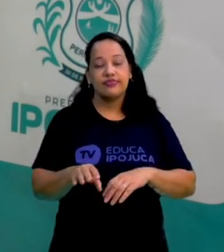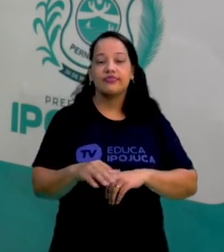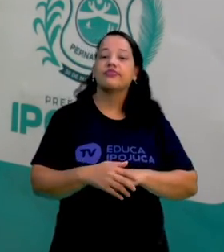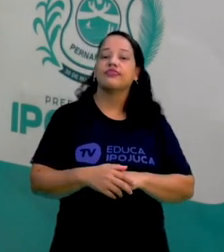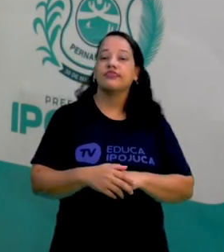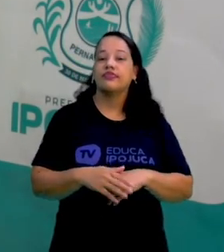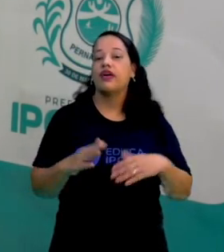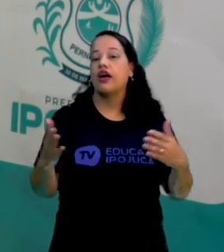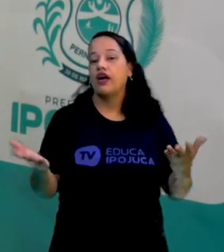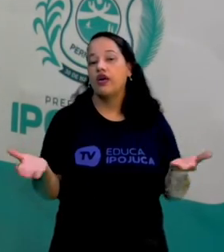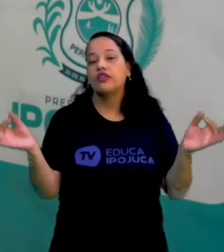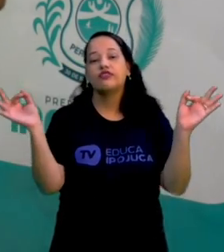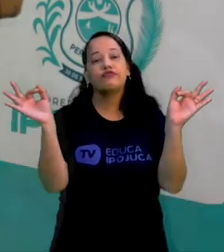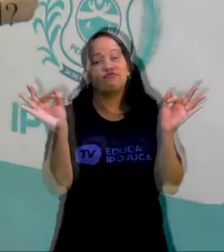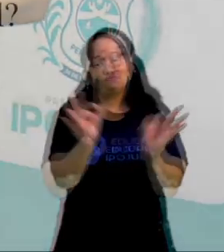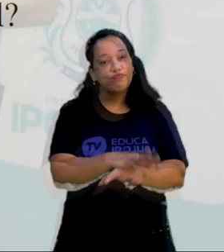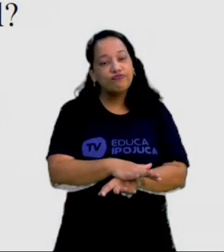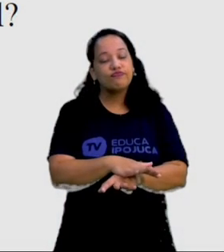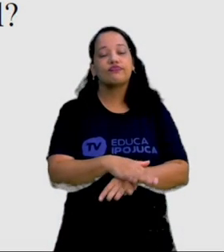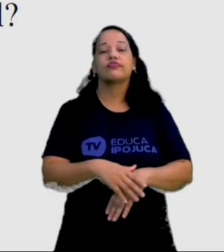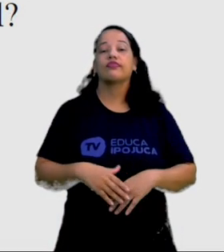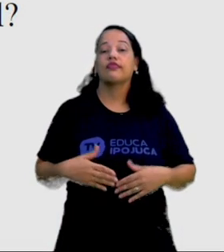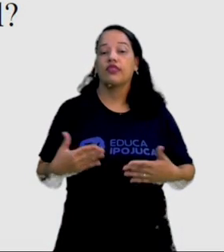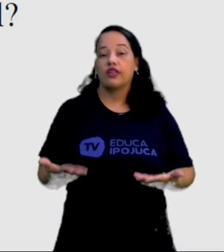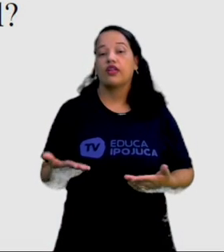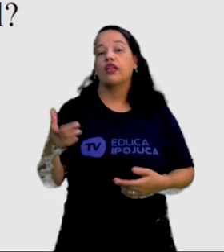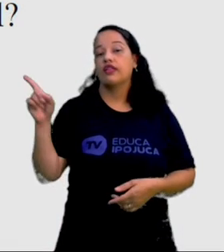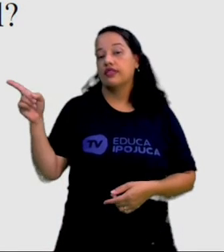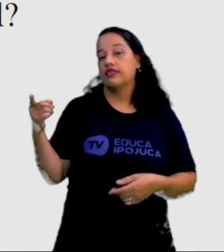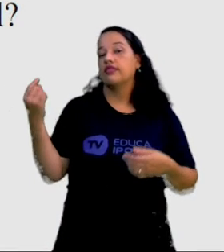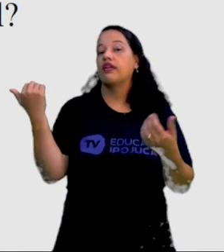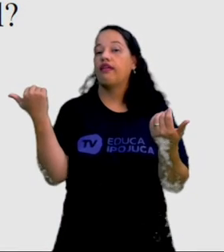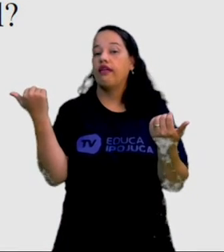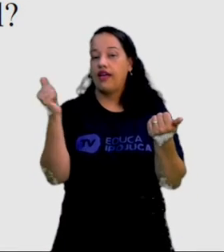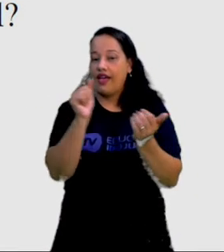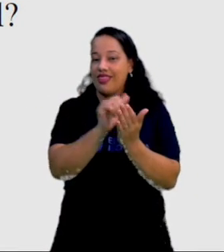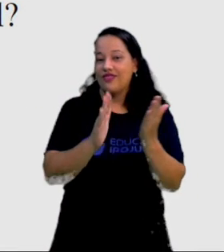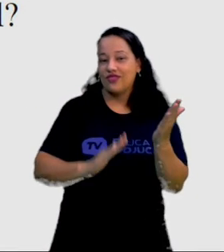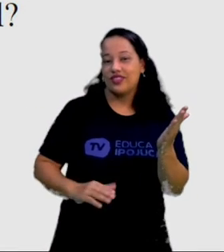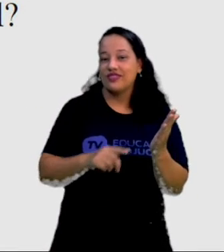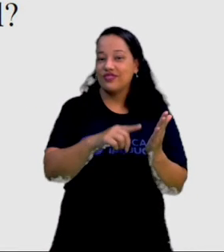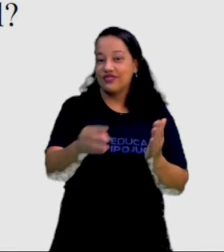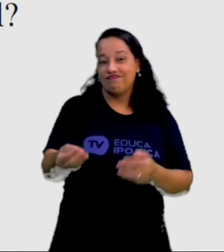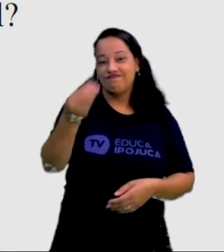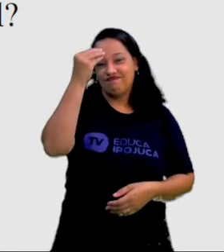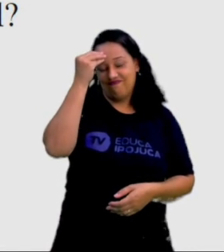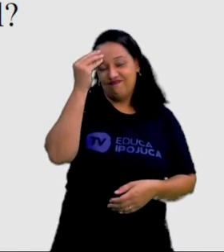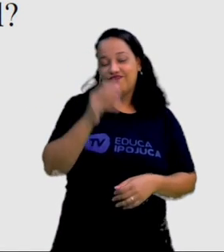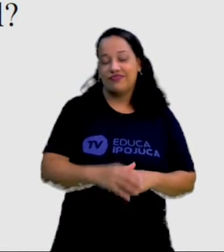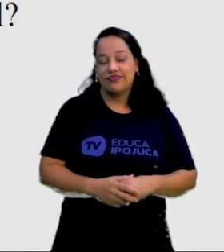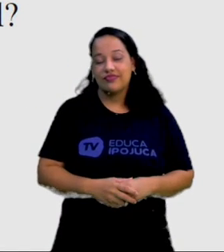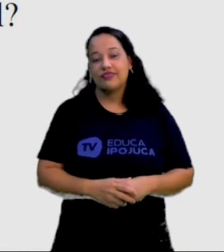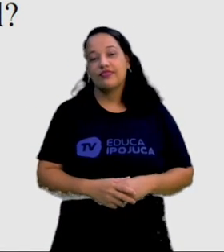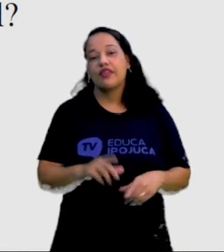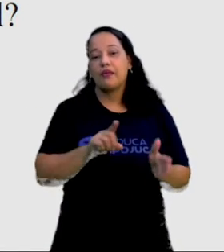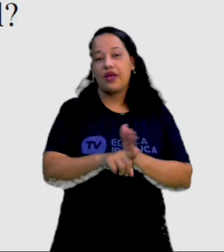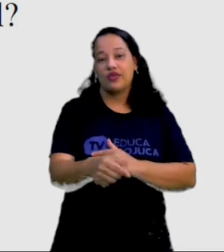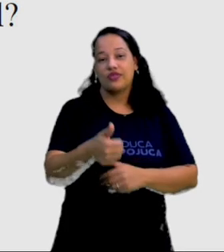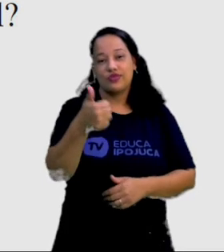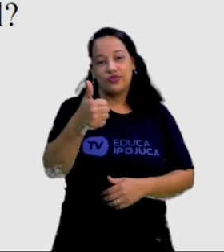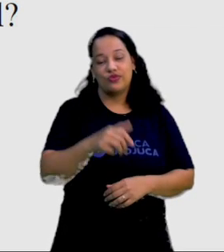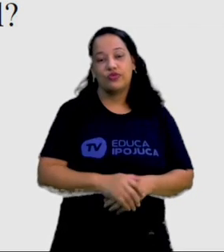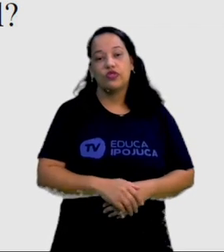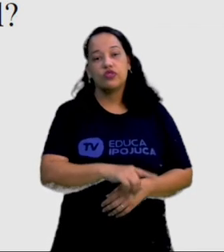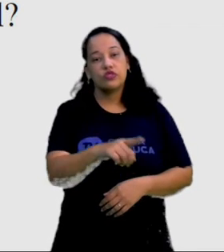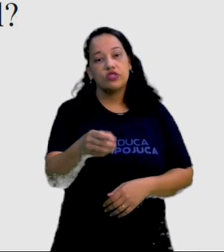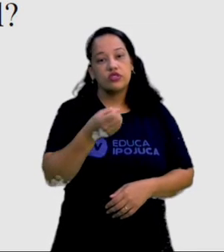para finalizar, eu deixo aqui mais um exercício de fixação para vocês, tá? Primeira pergunta. Sente